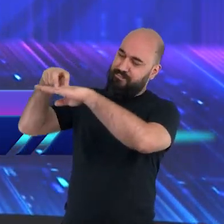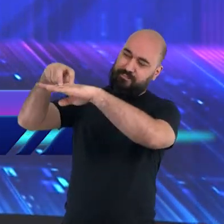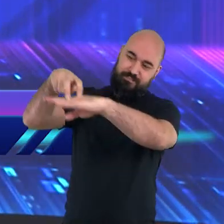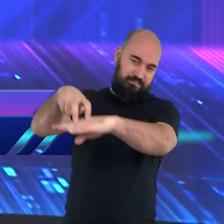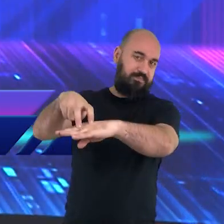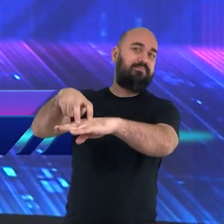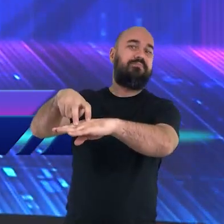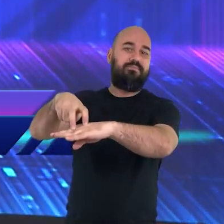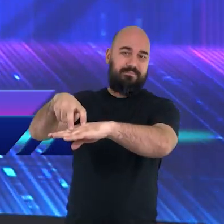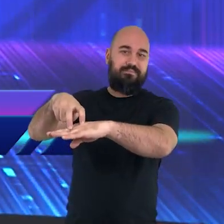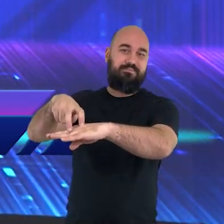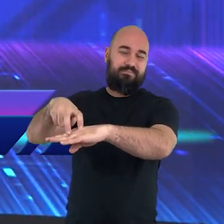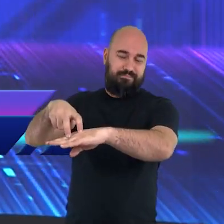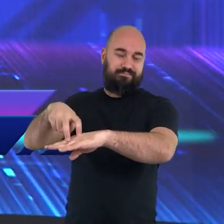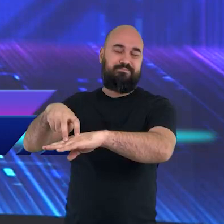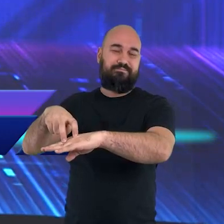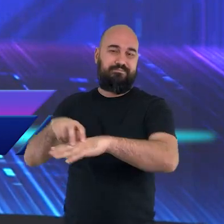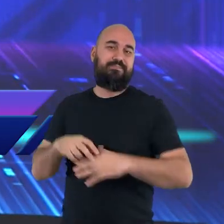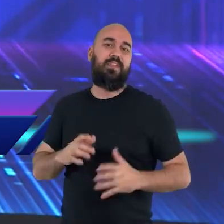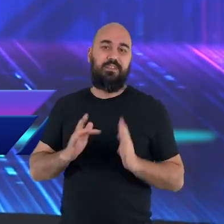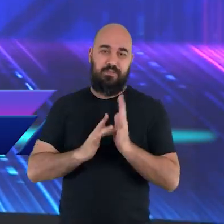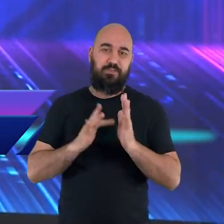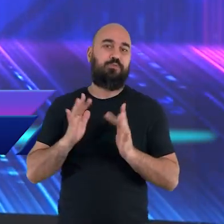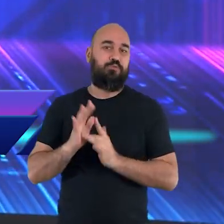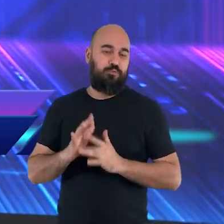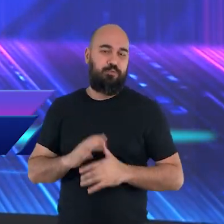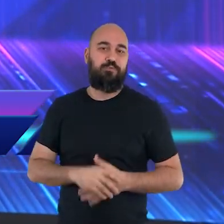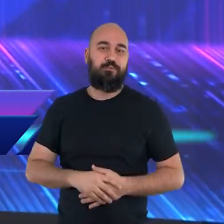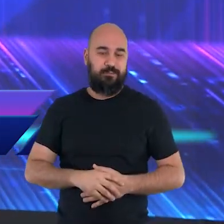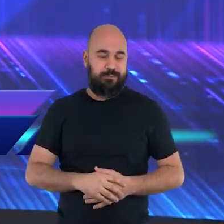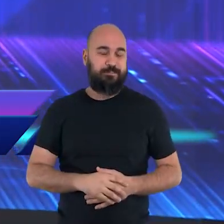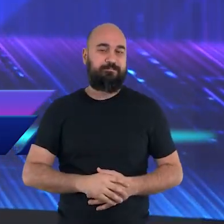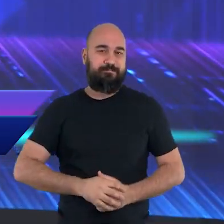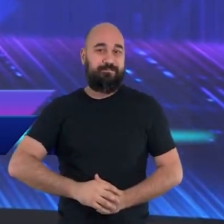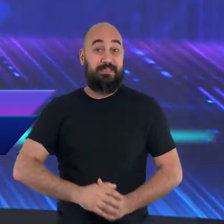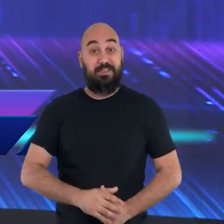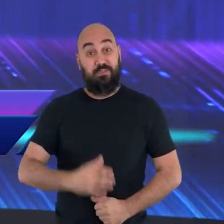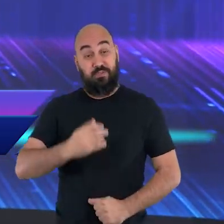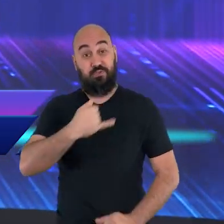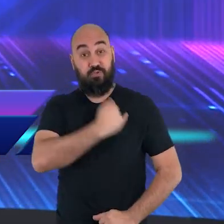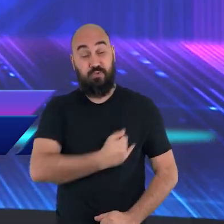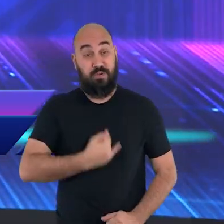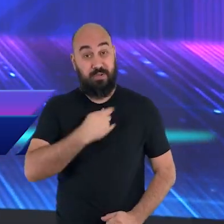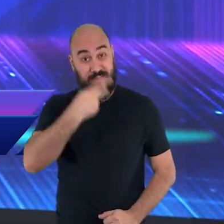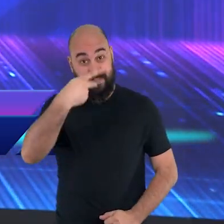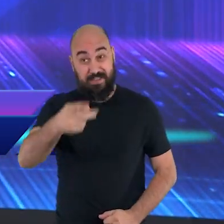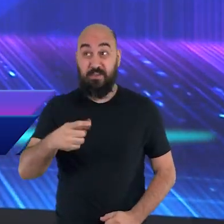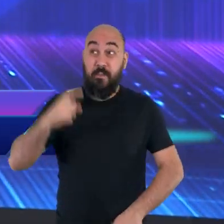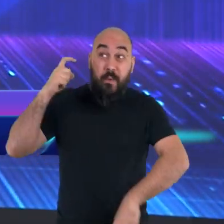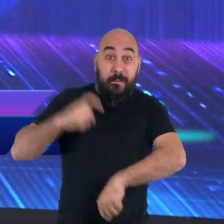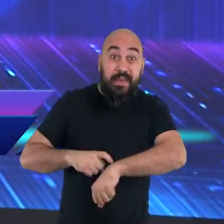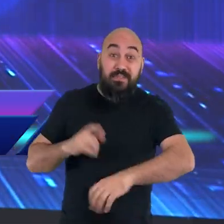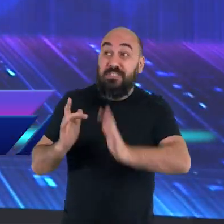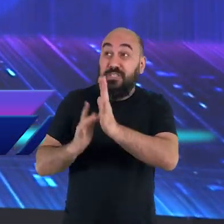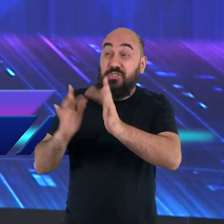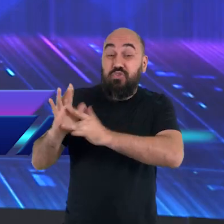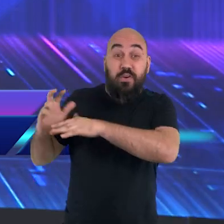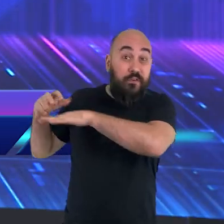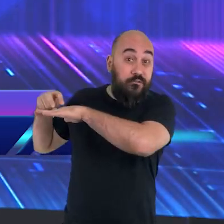contando aqui é o momento no qual Jesus vai voltar. E veja que nas mãos de Jesus,